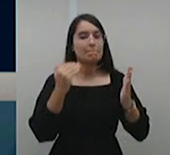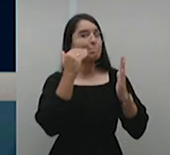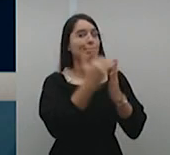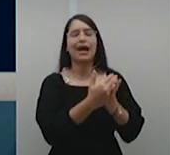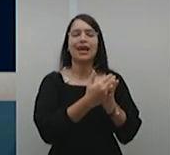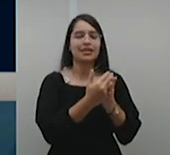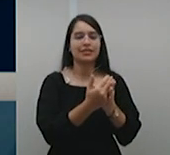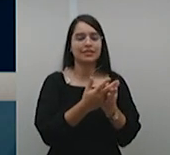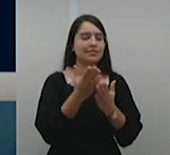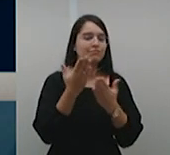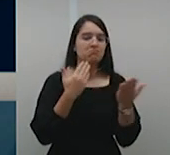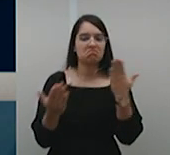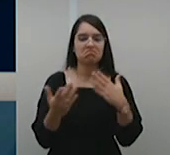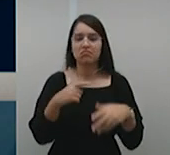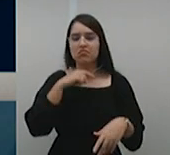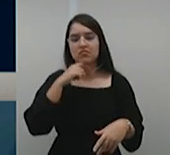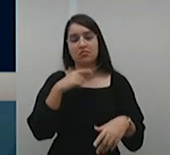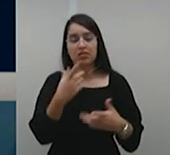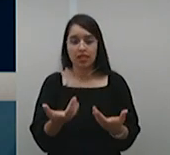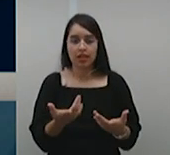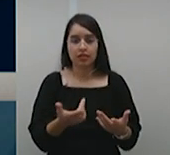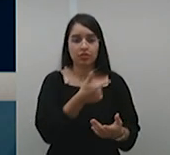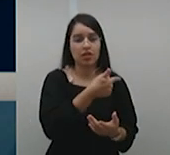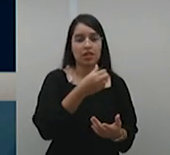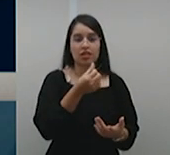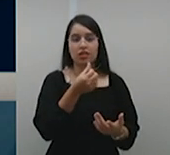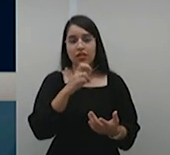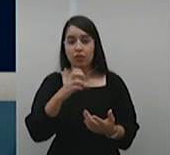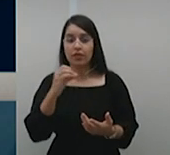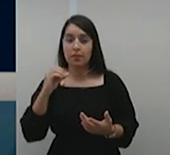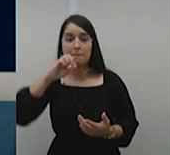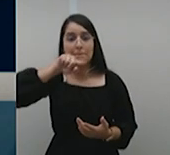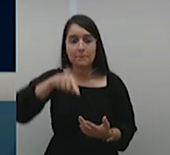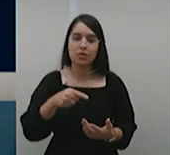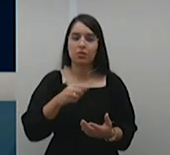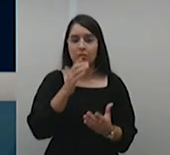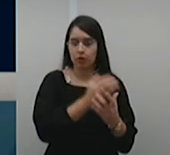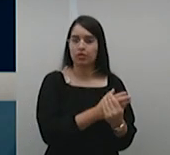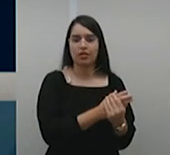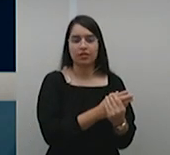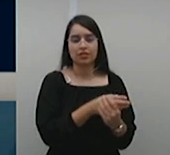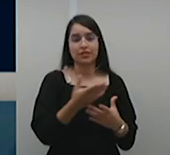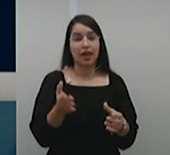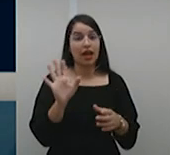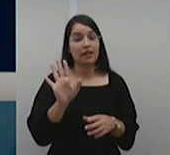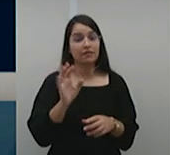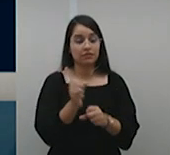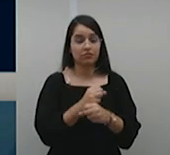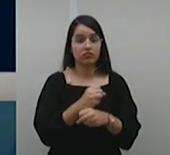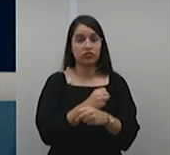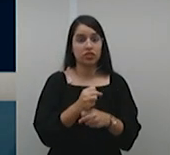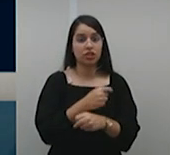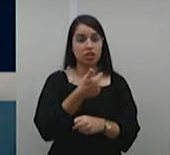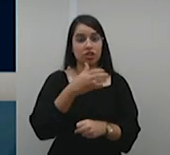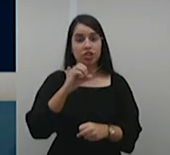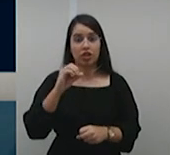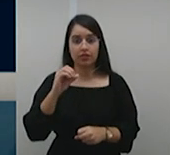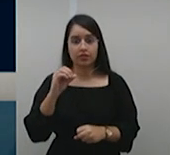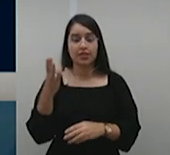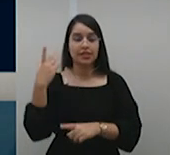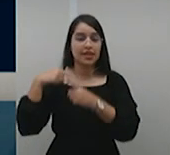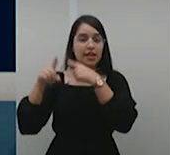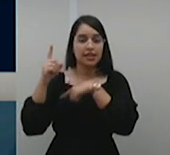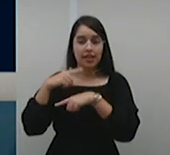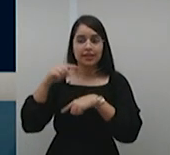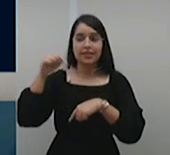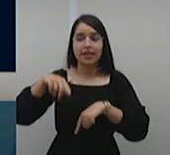mil processos. Para se ter uma ideia, 20 anos atrás, este tribunal, com a mesma quantidade